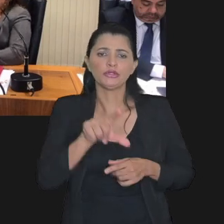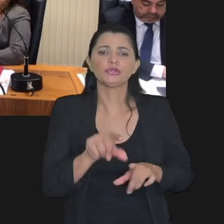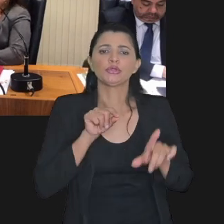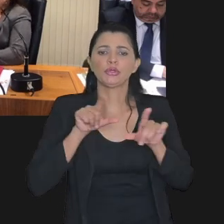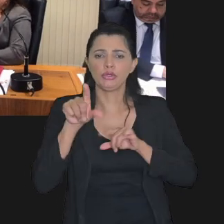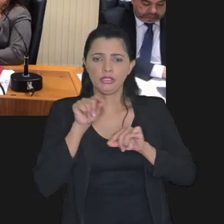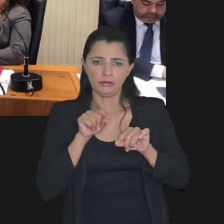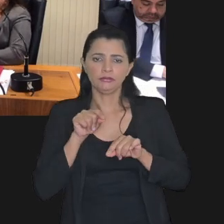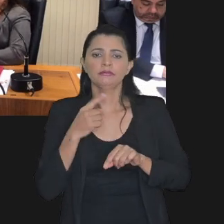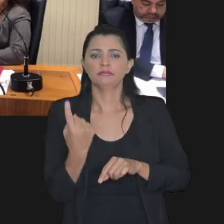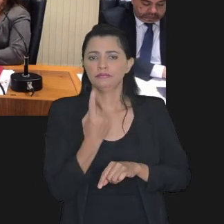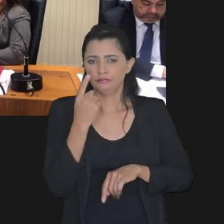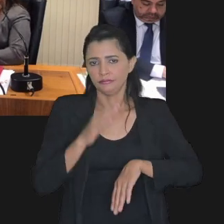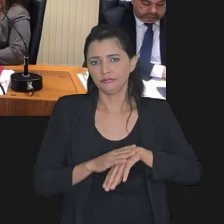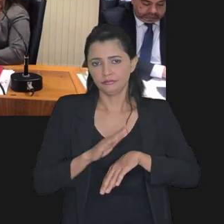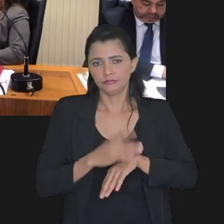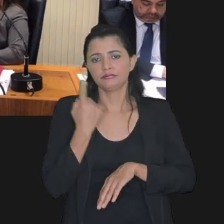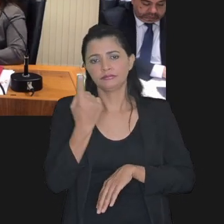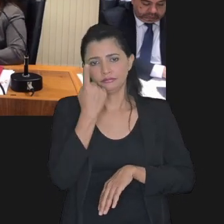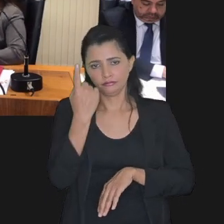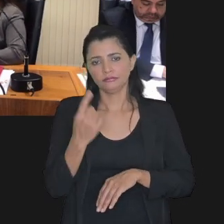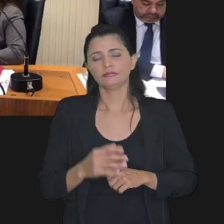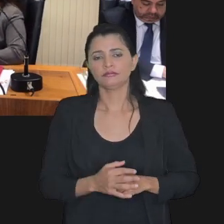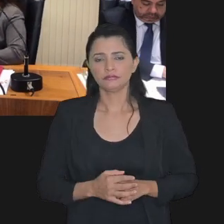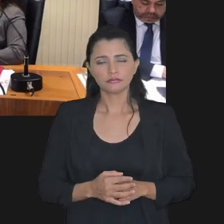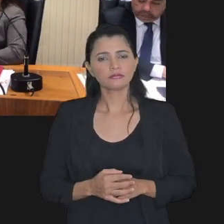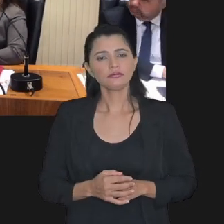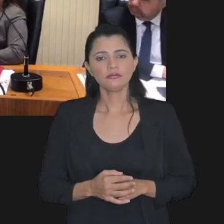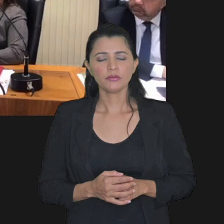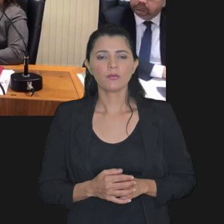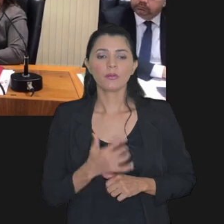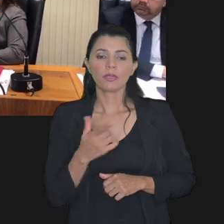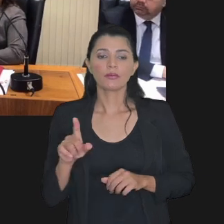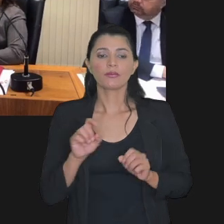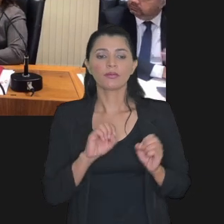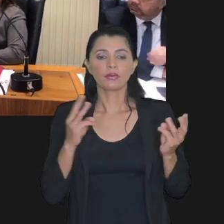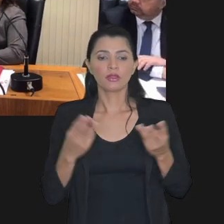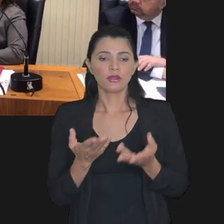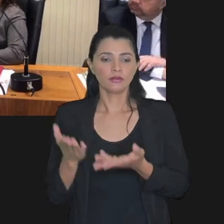mesmo na individual slide 9 por favor